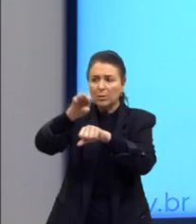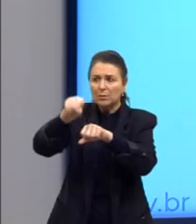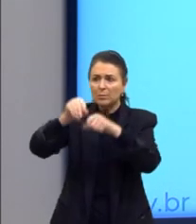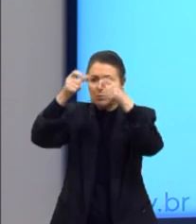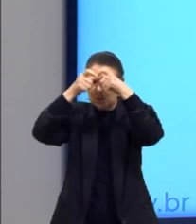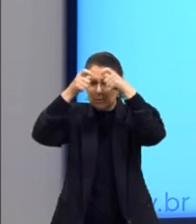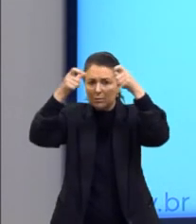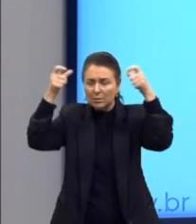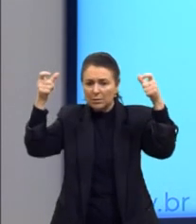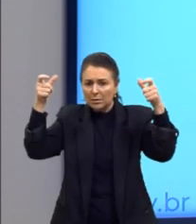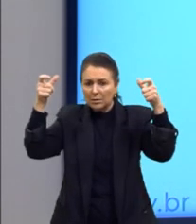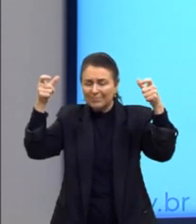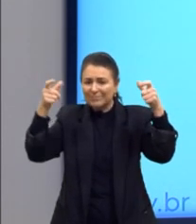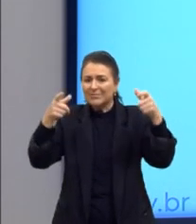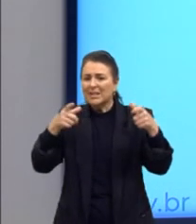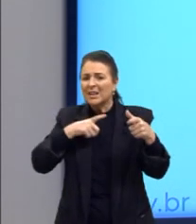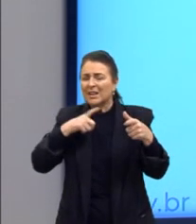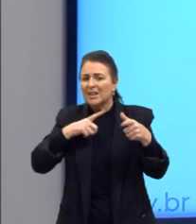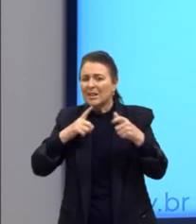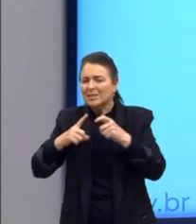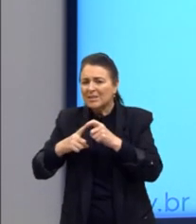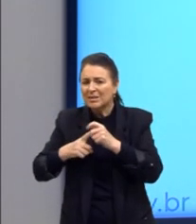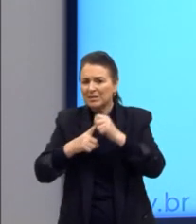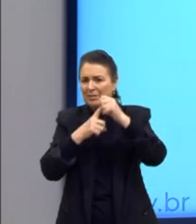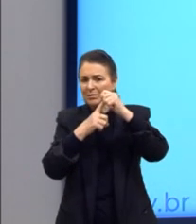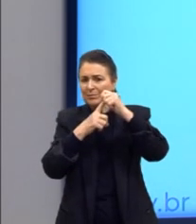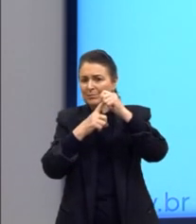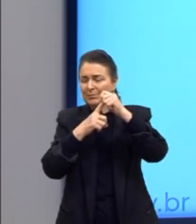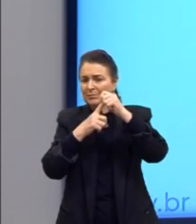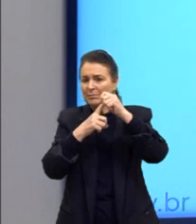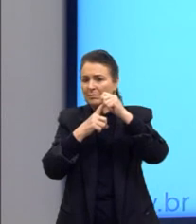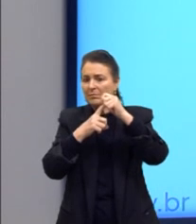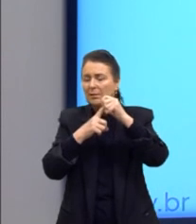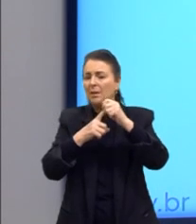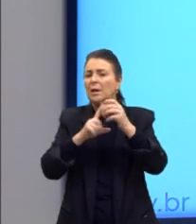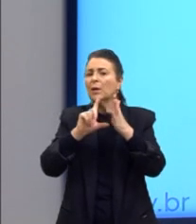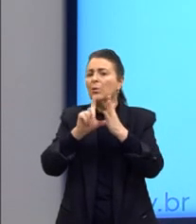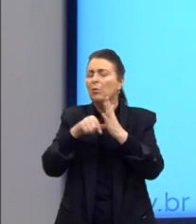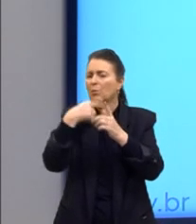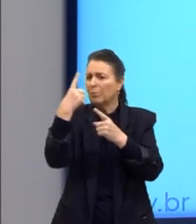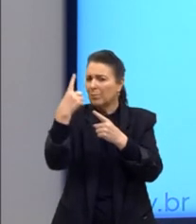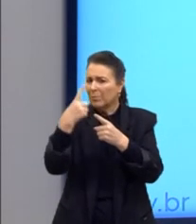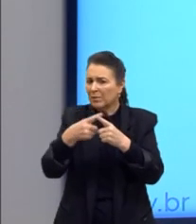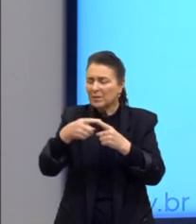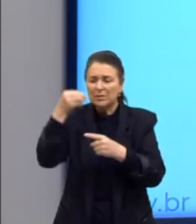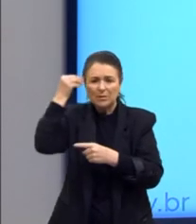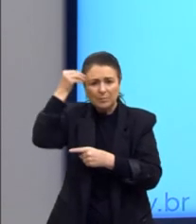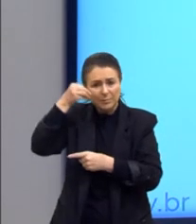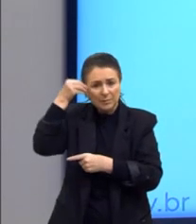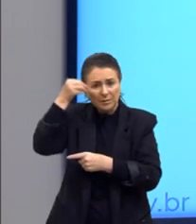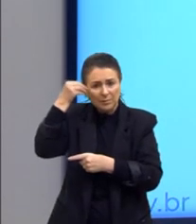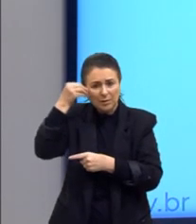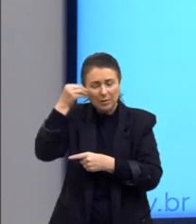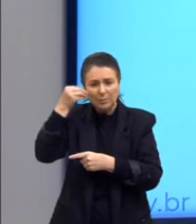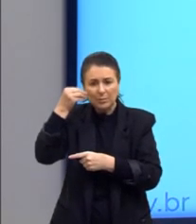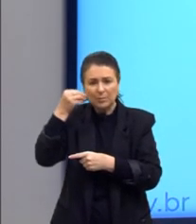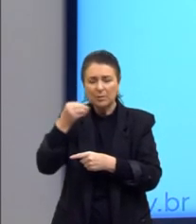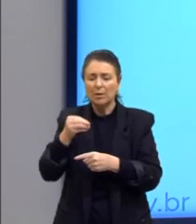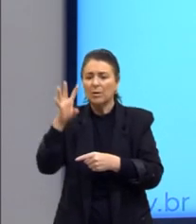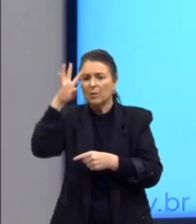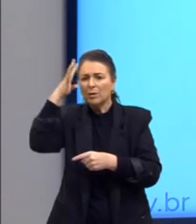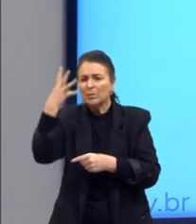malograva-se com esse pressuposto. Tentamos, pois, uma vez, experimentar, se não se